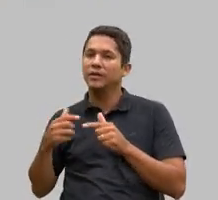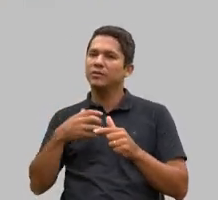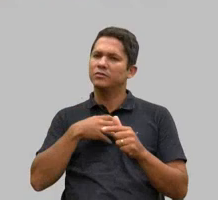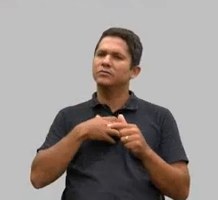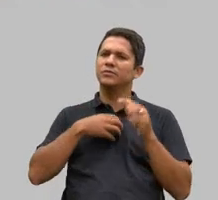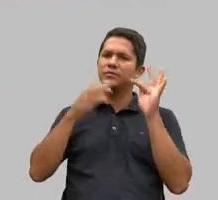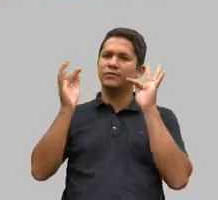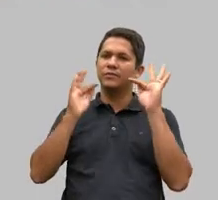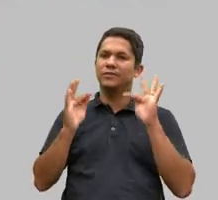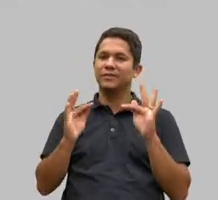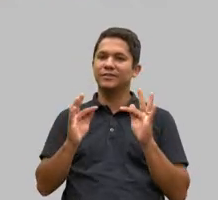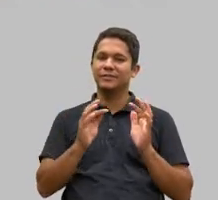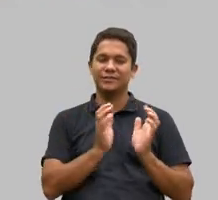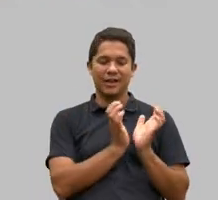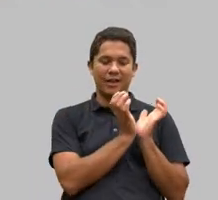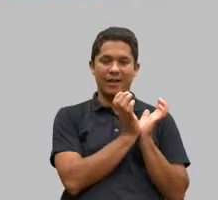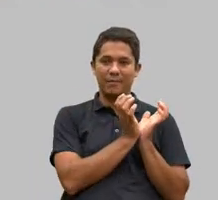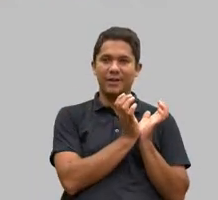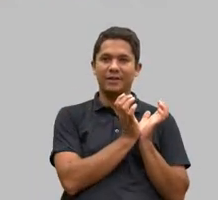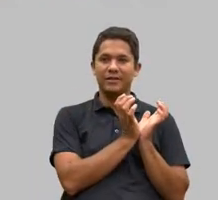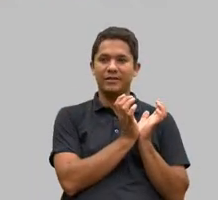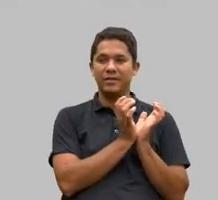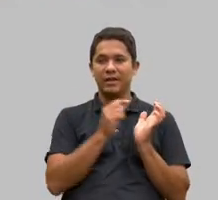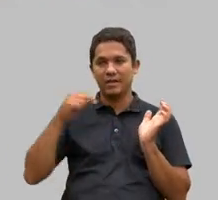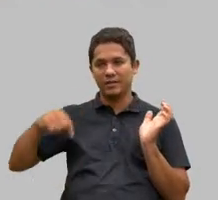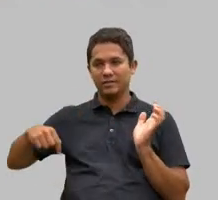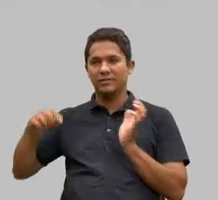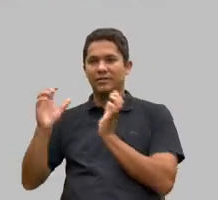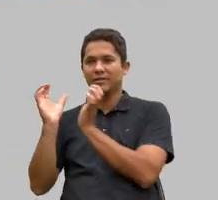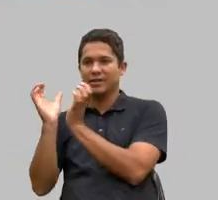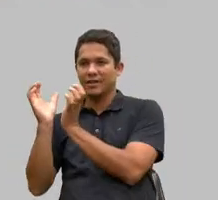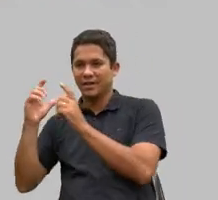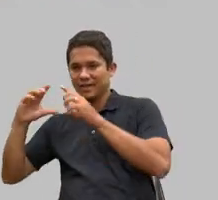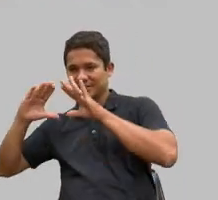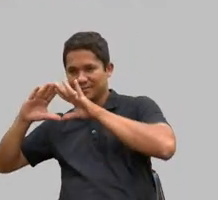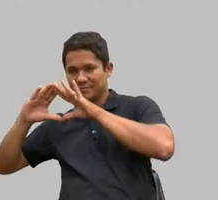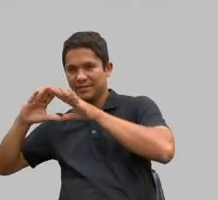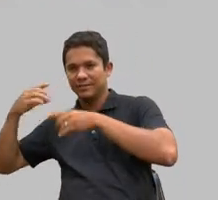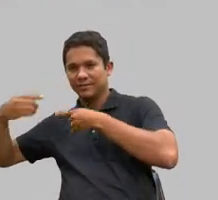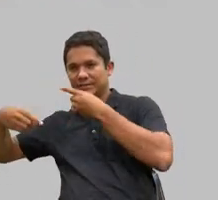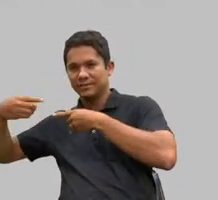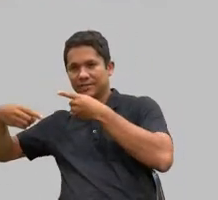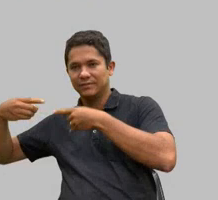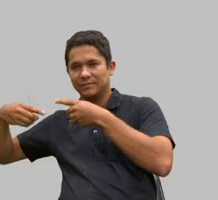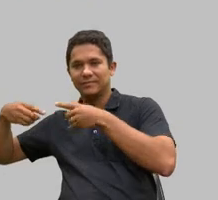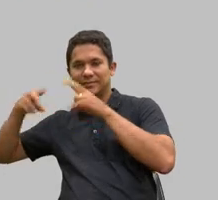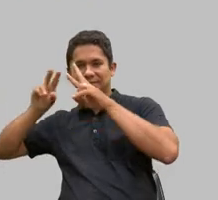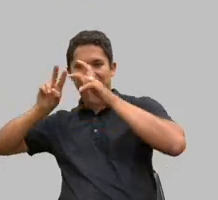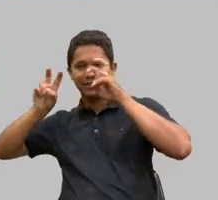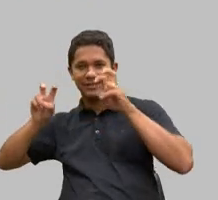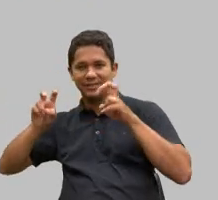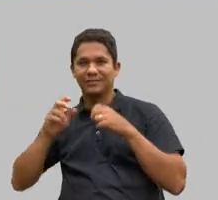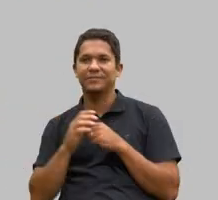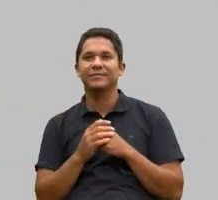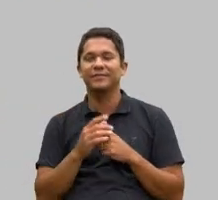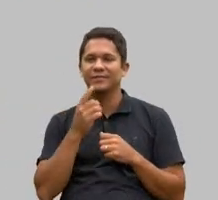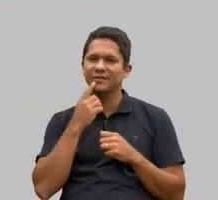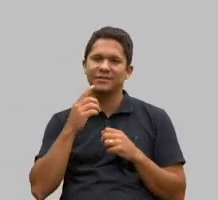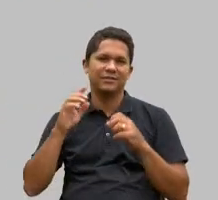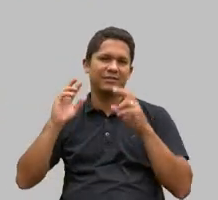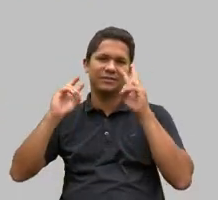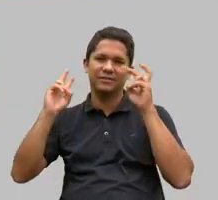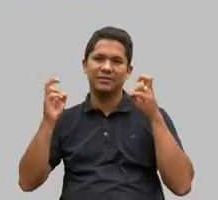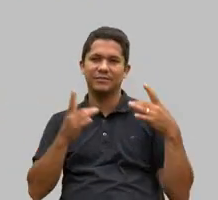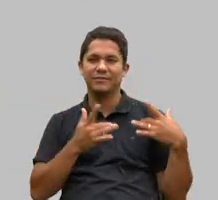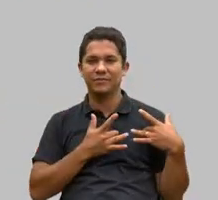voltado a fazer parte dos debates dessa casa. Não só hoje em relação ao voluntariado, mas eu já estive aqui presente para discutir